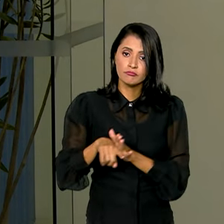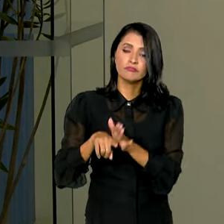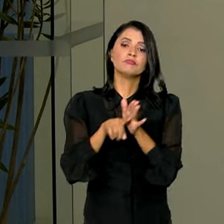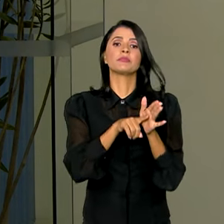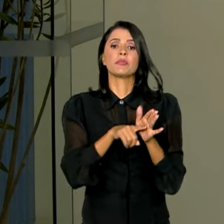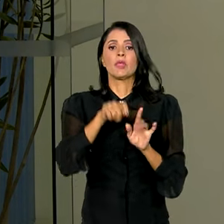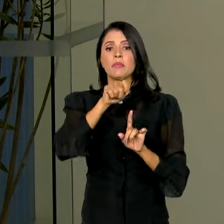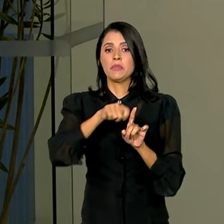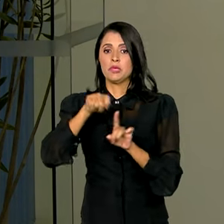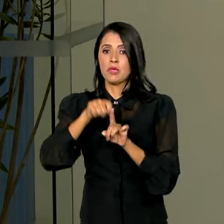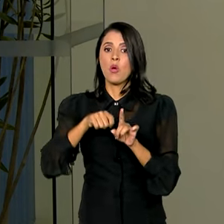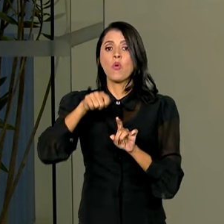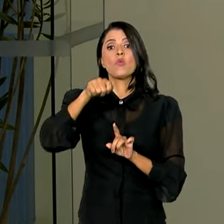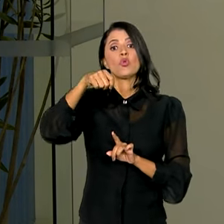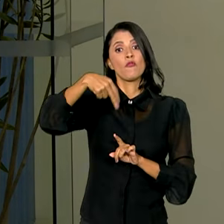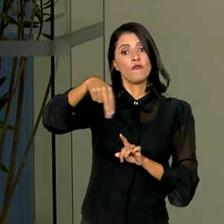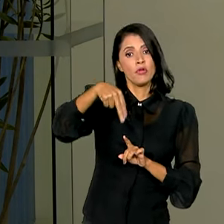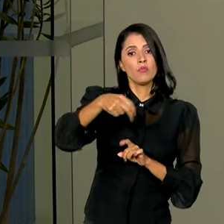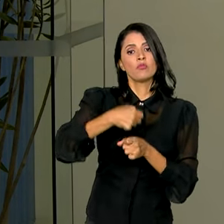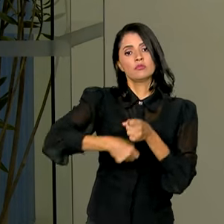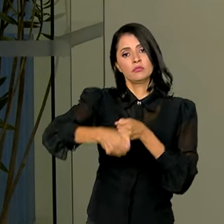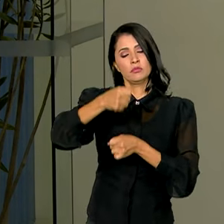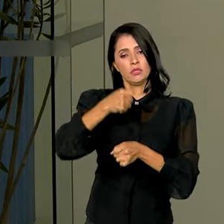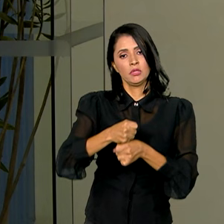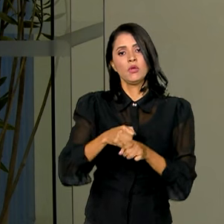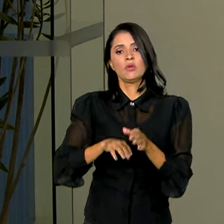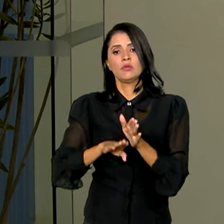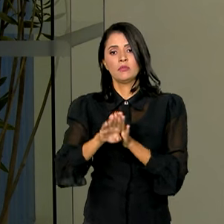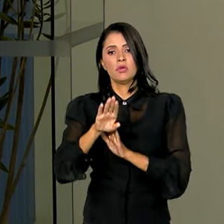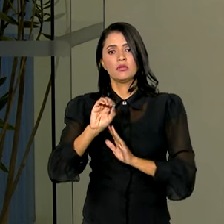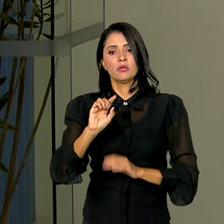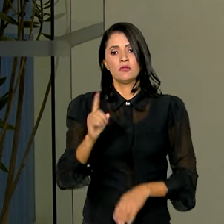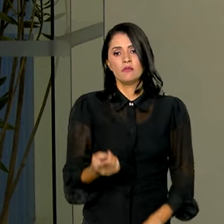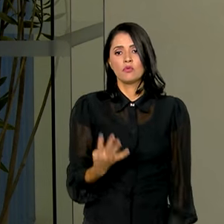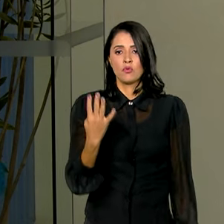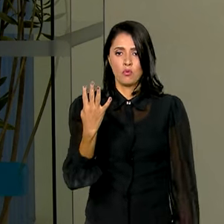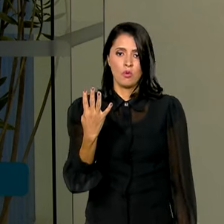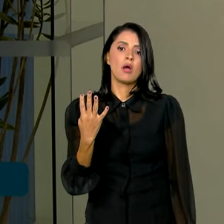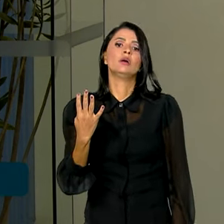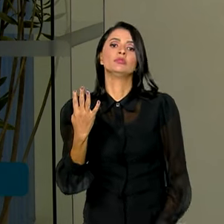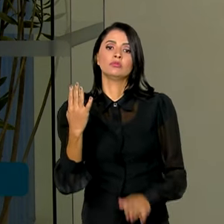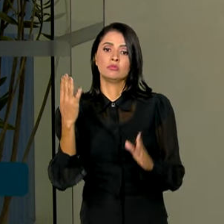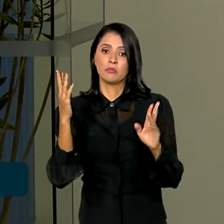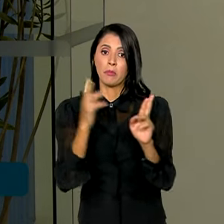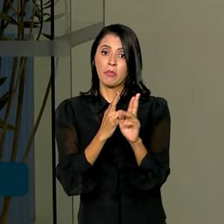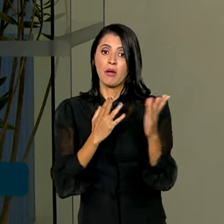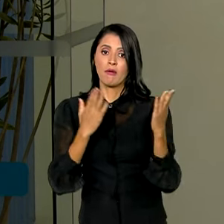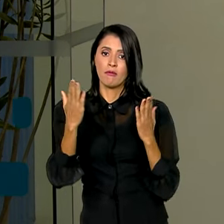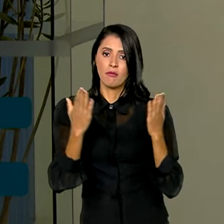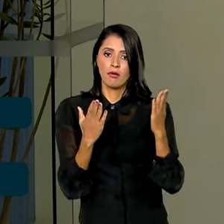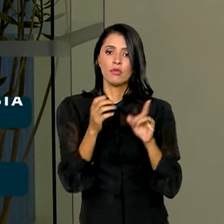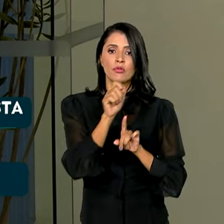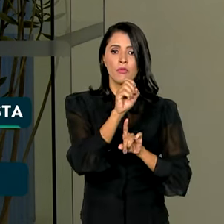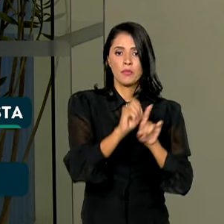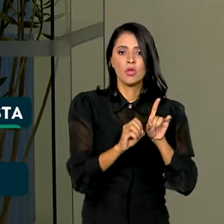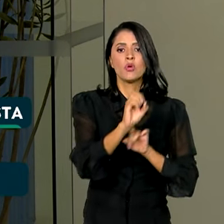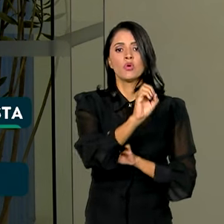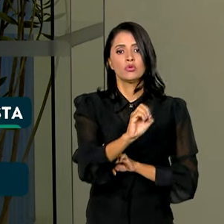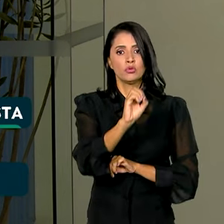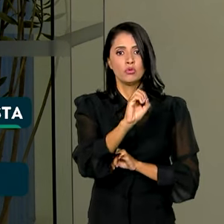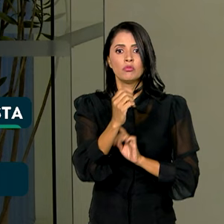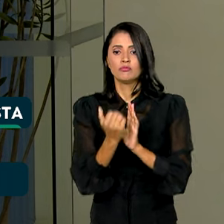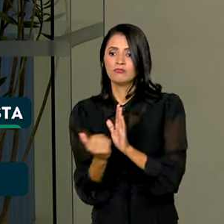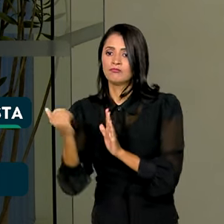do ano passado. Um crescimento de 0,4% em relação ao mês de outubro. É a maior alta para o mês de